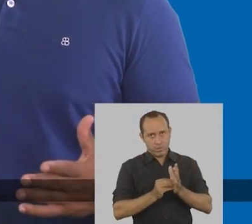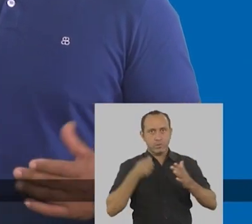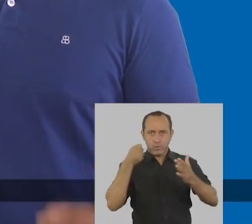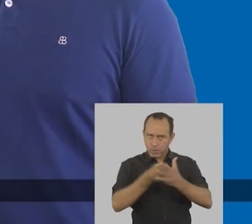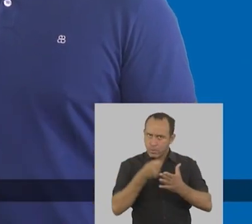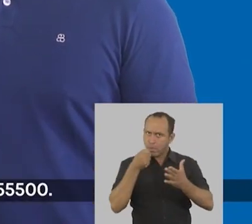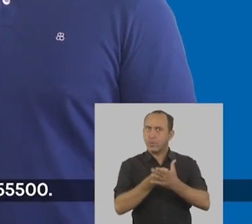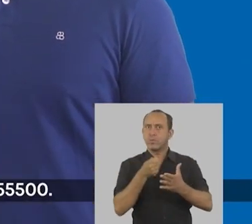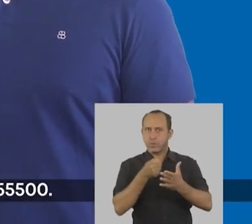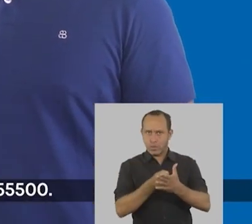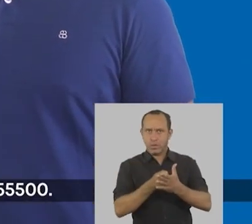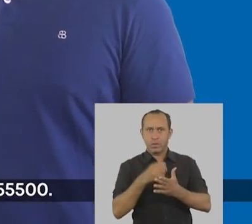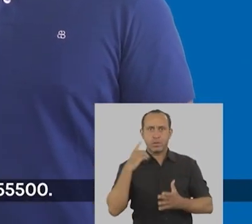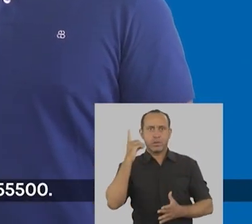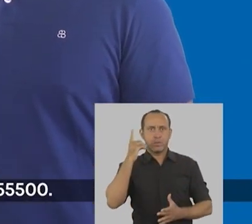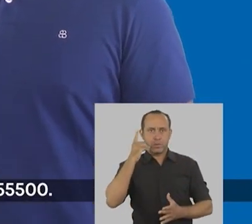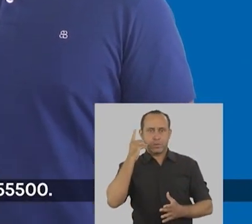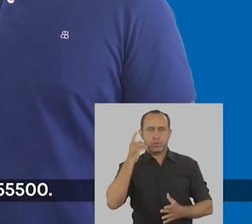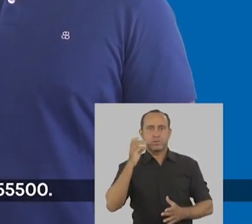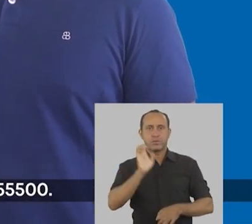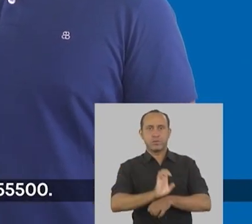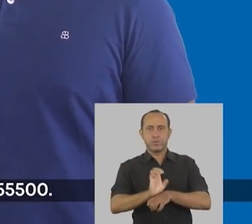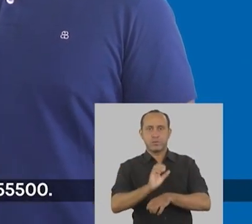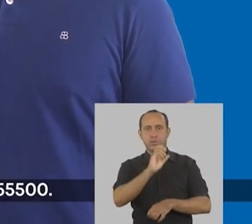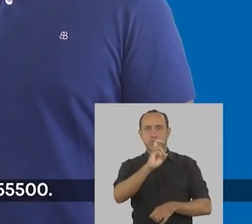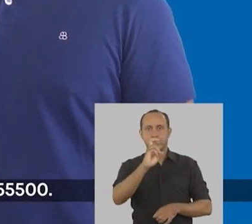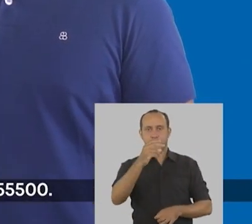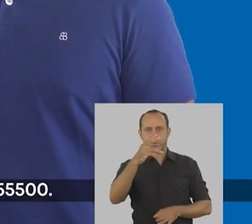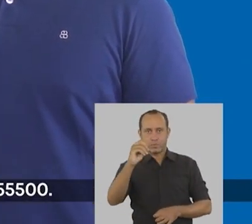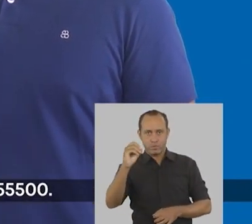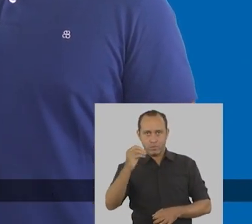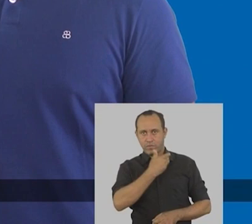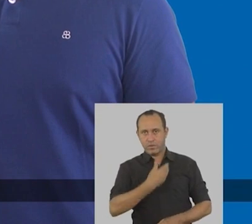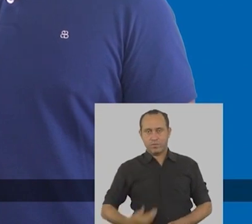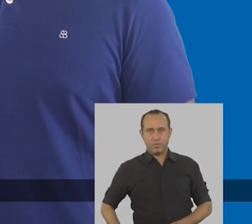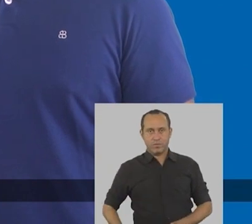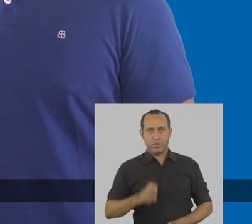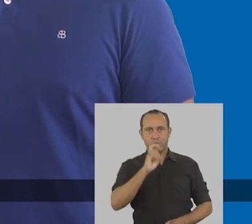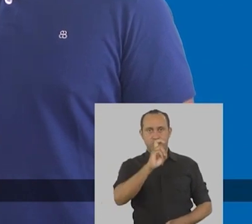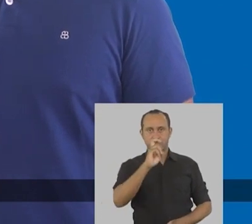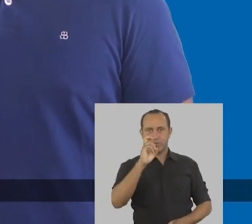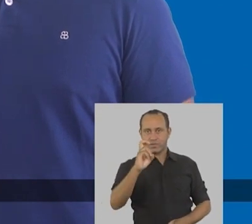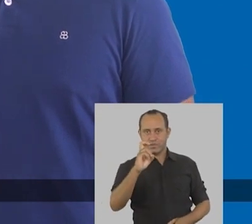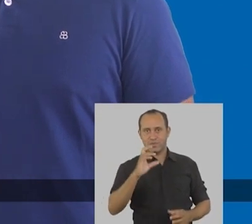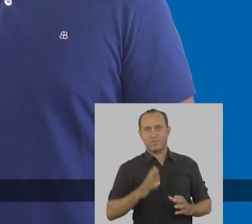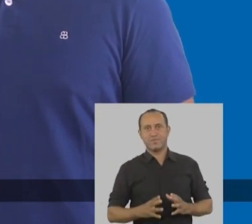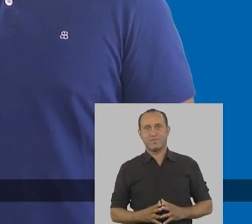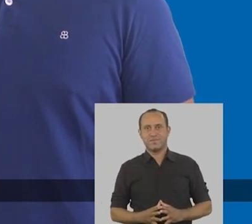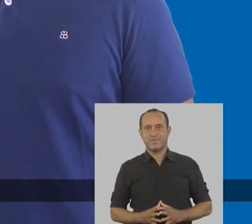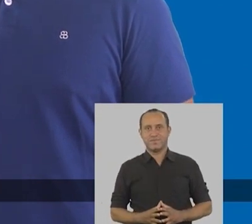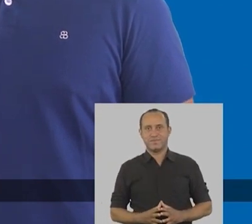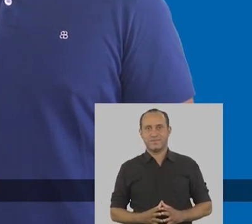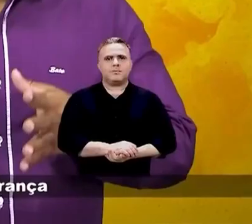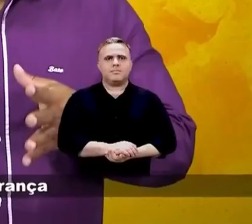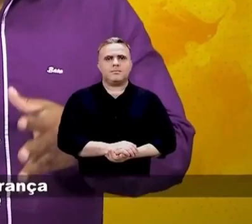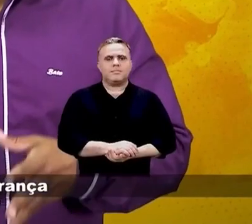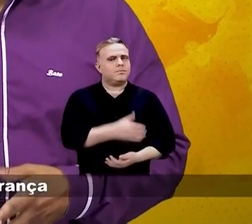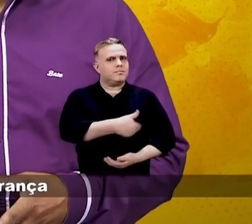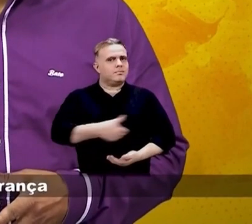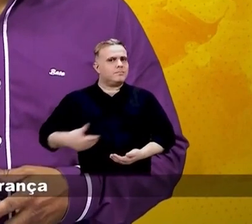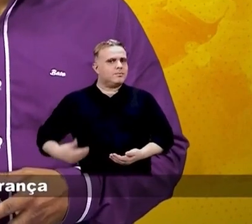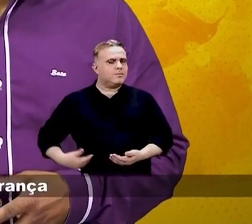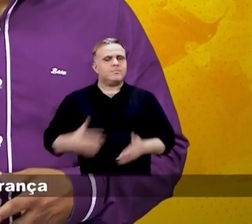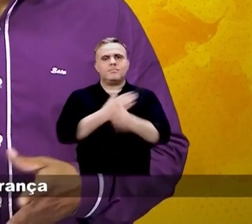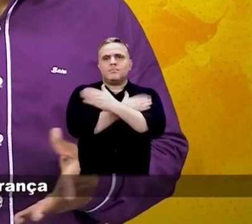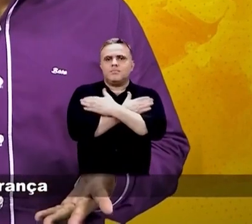combatê-la. Deputado estadual Alexandre Soares, 55500. Governador, Fábio, 55. A